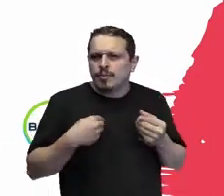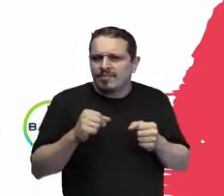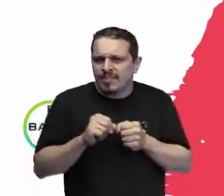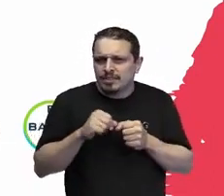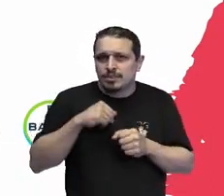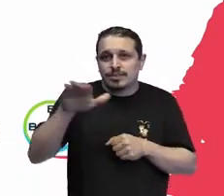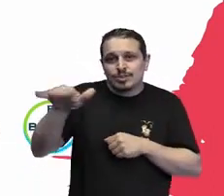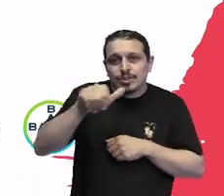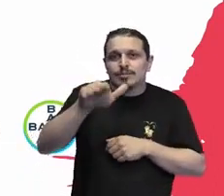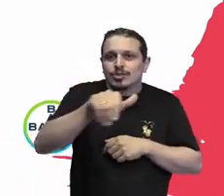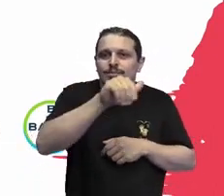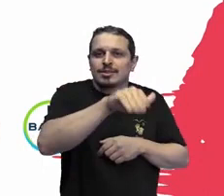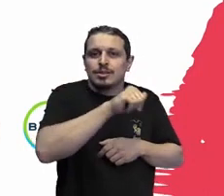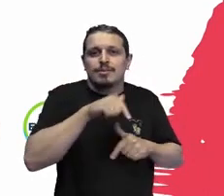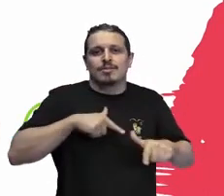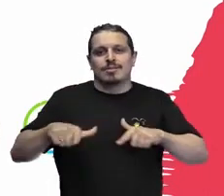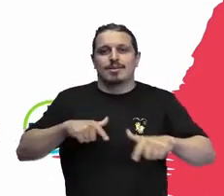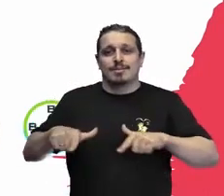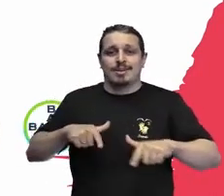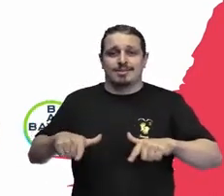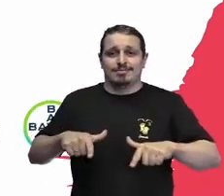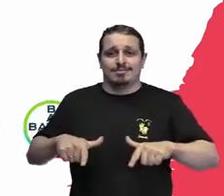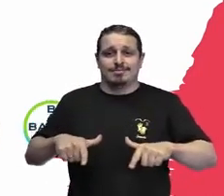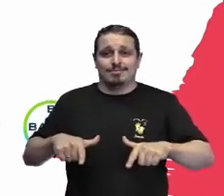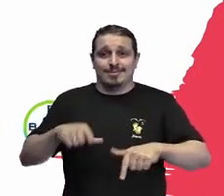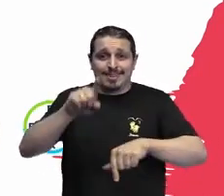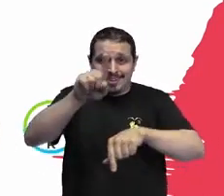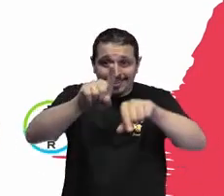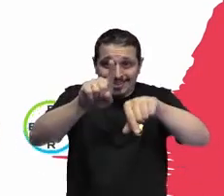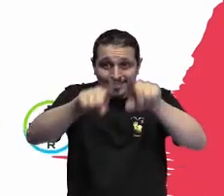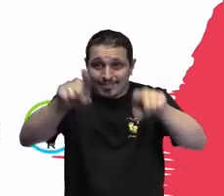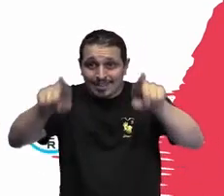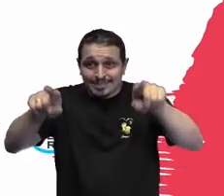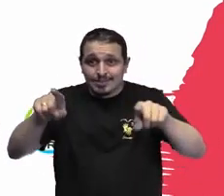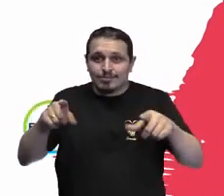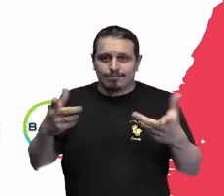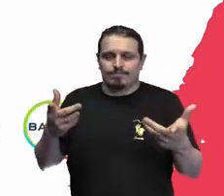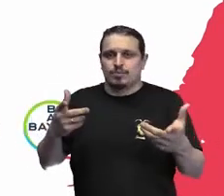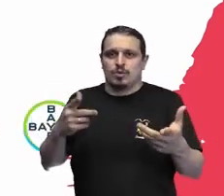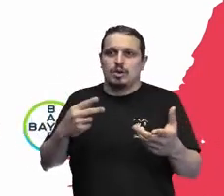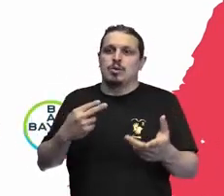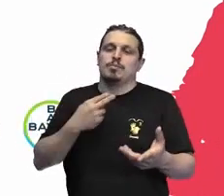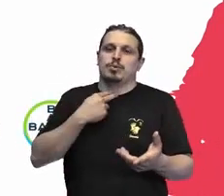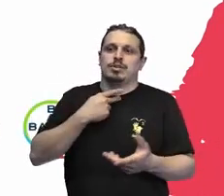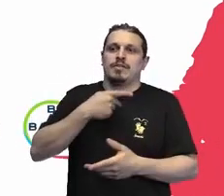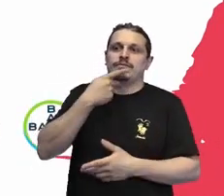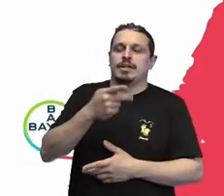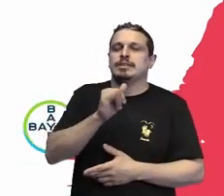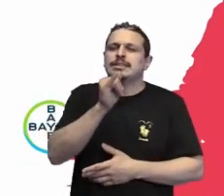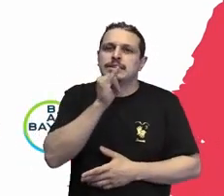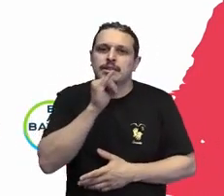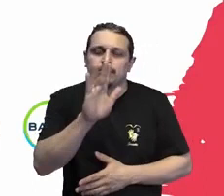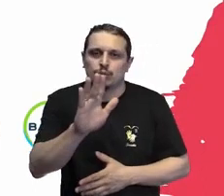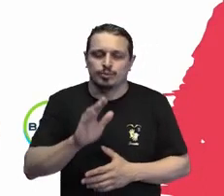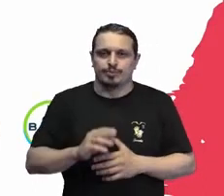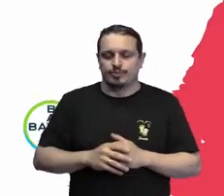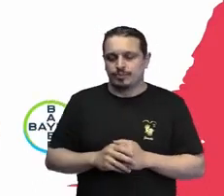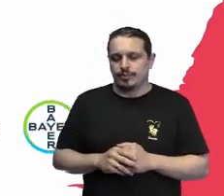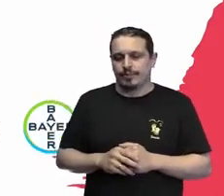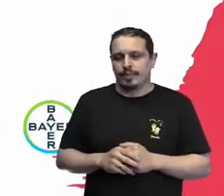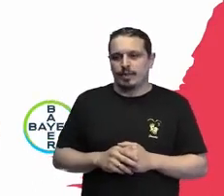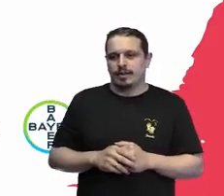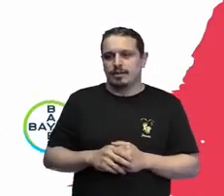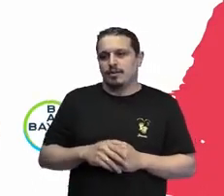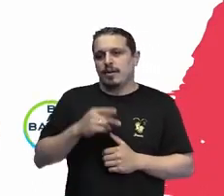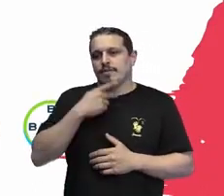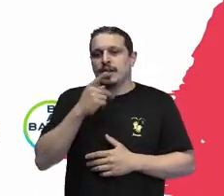diversa, e aí eu não gosto de usar muito esse termo, porque eu costumo dizer que quando a gente fala de diversidade, a gente